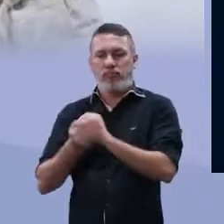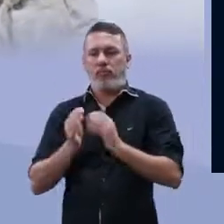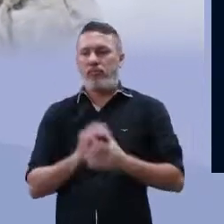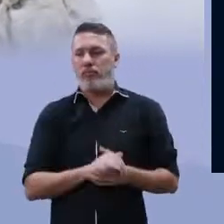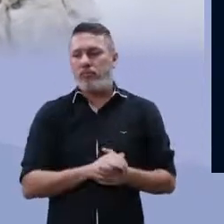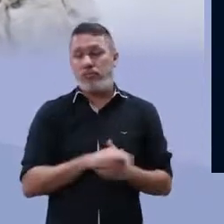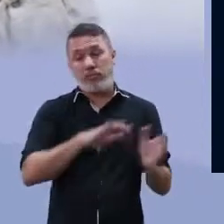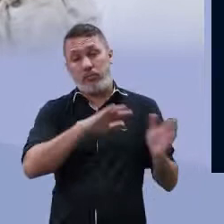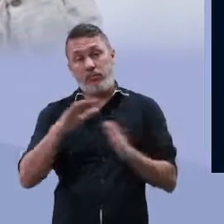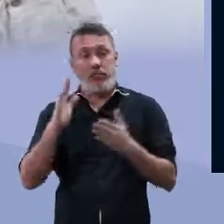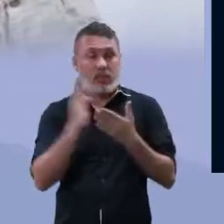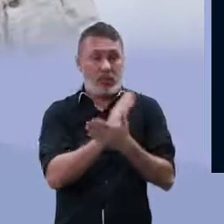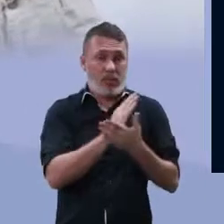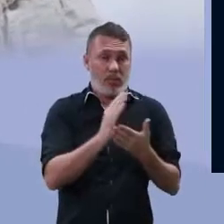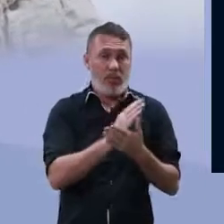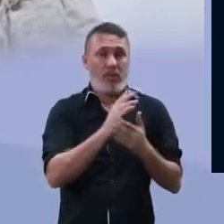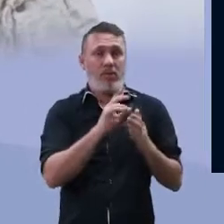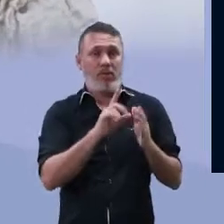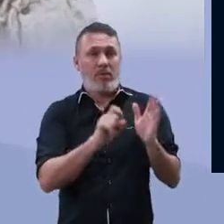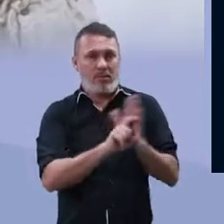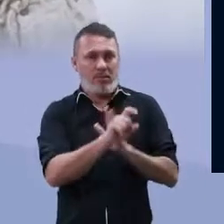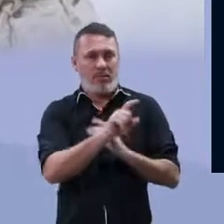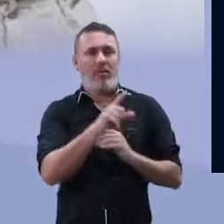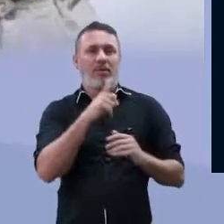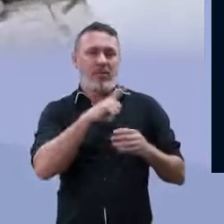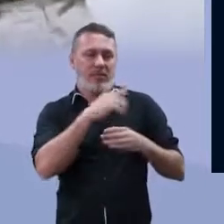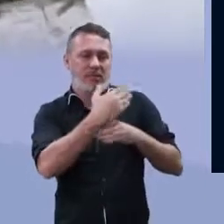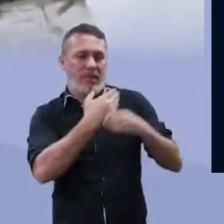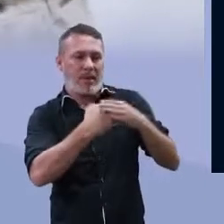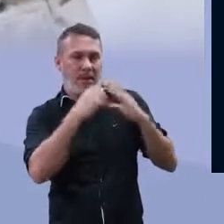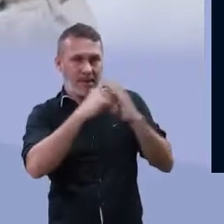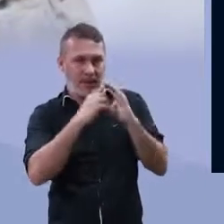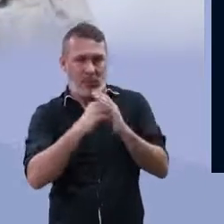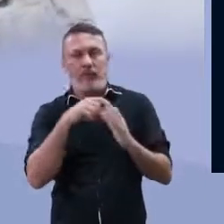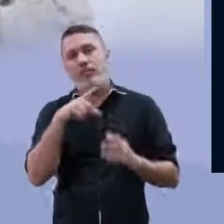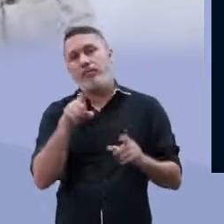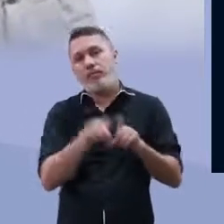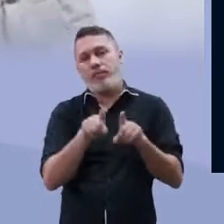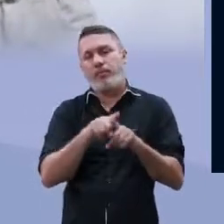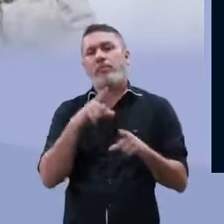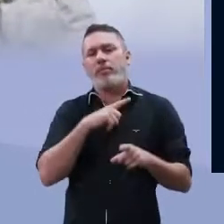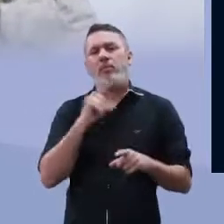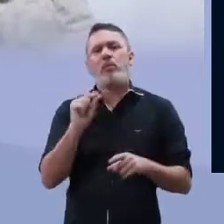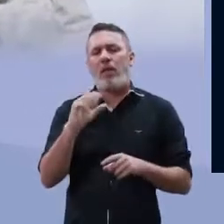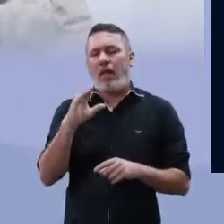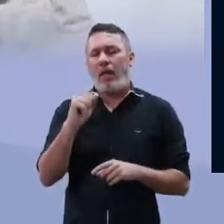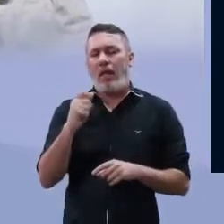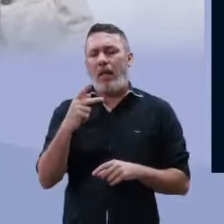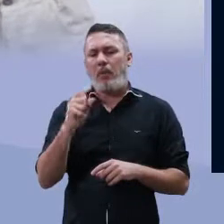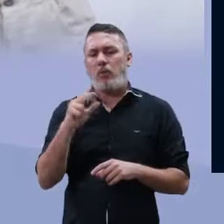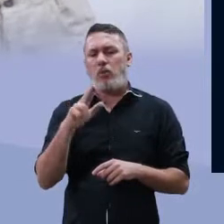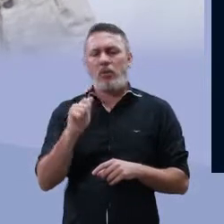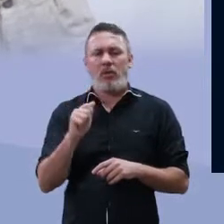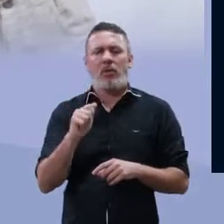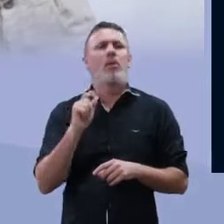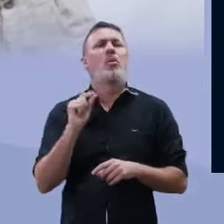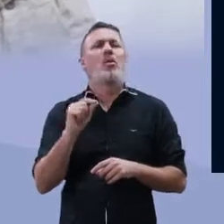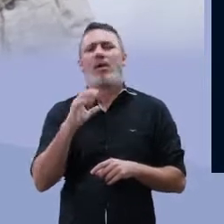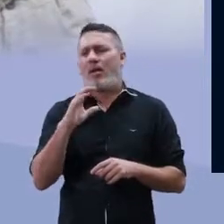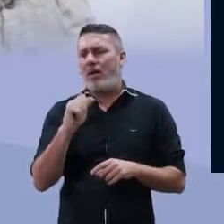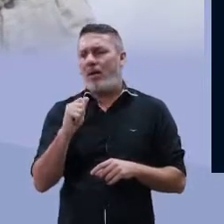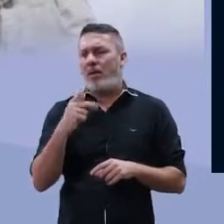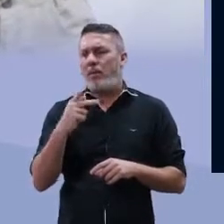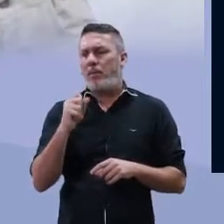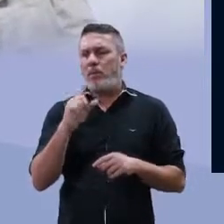célula. Algumas bactérias, além dessa parede celular, elas vão apresentar uma cápsula.